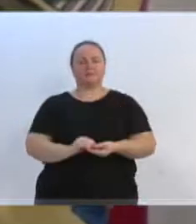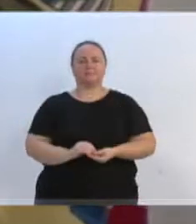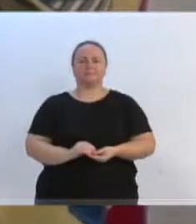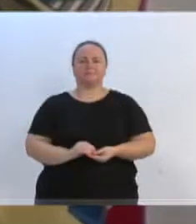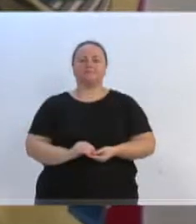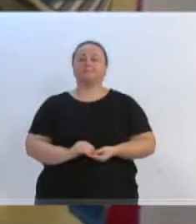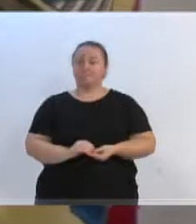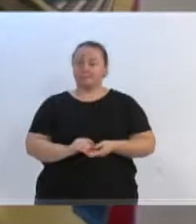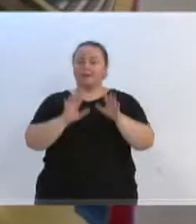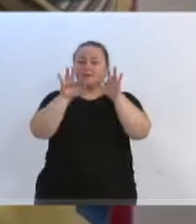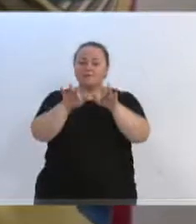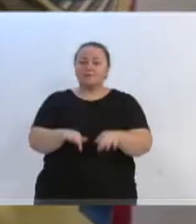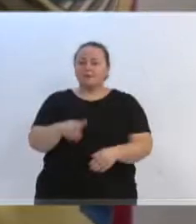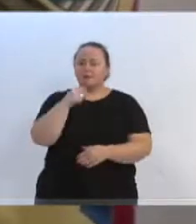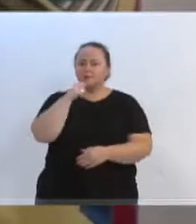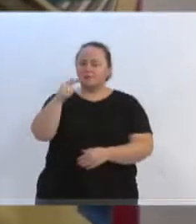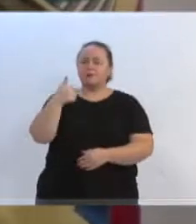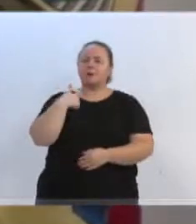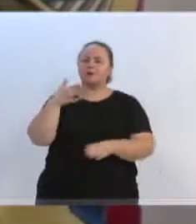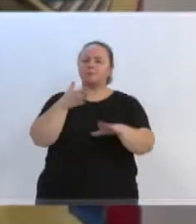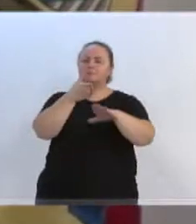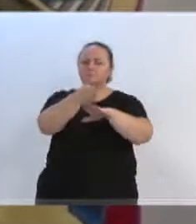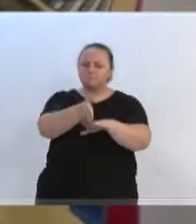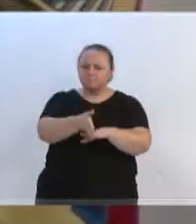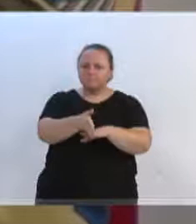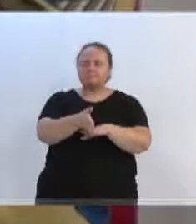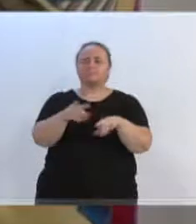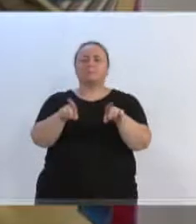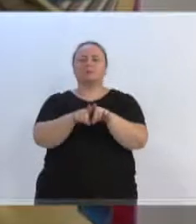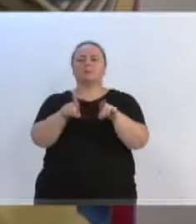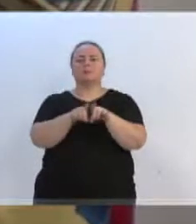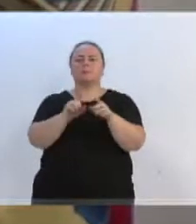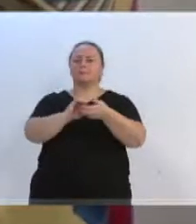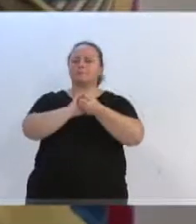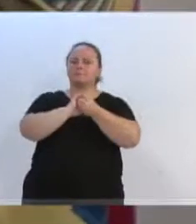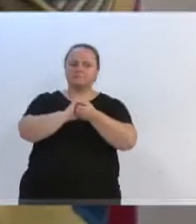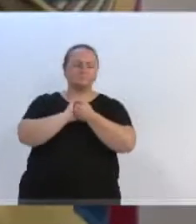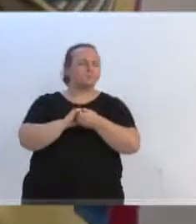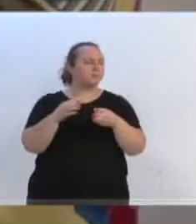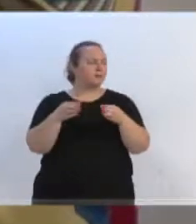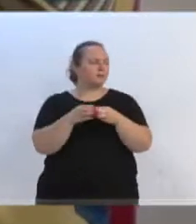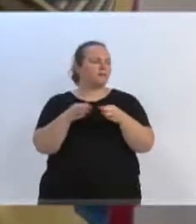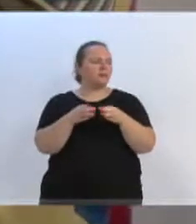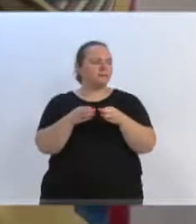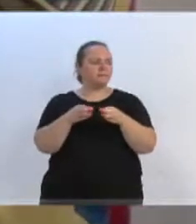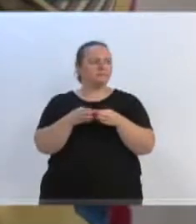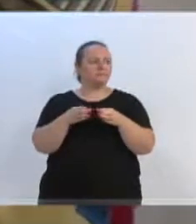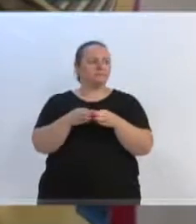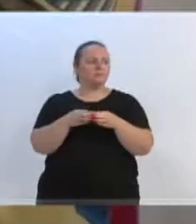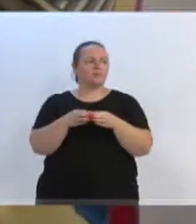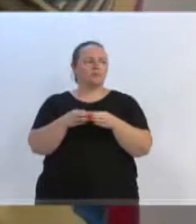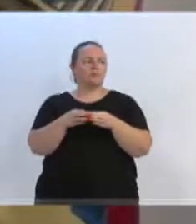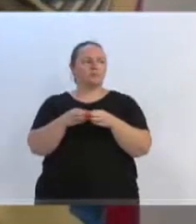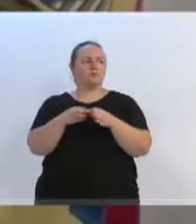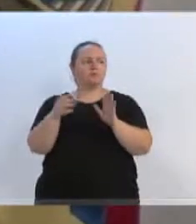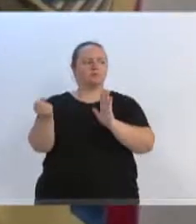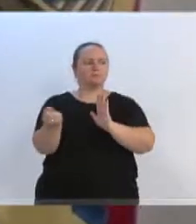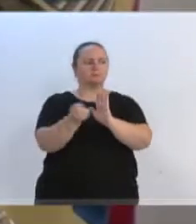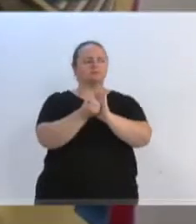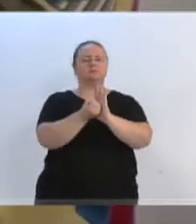Agenda de final de semana, participei e quero parabenizar o grupo intitulado como